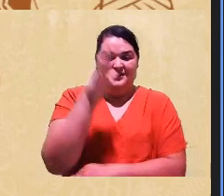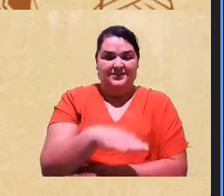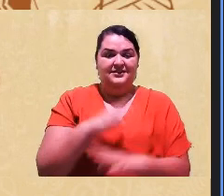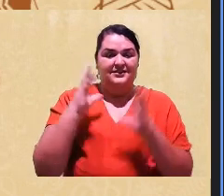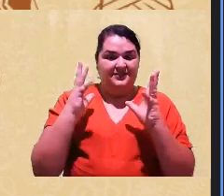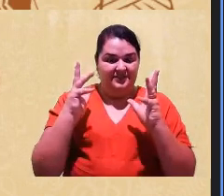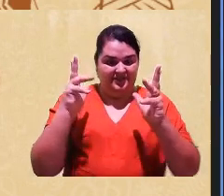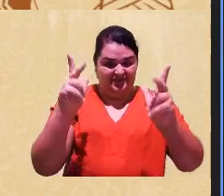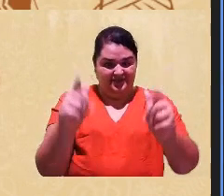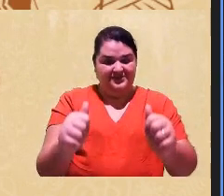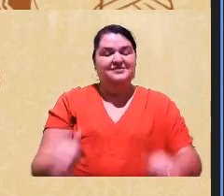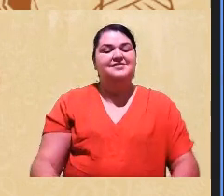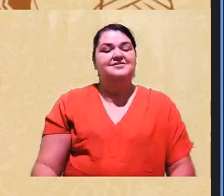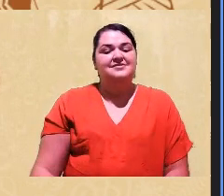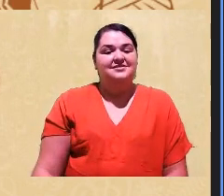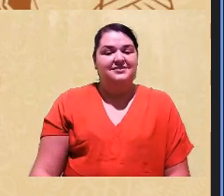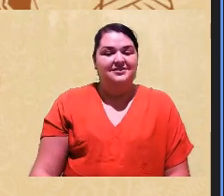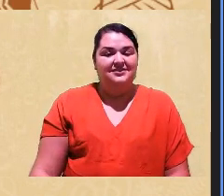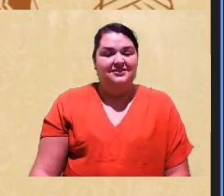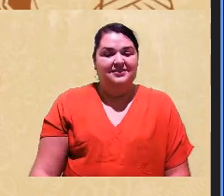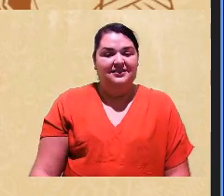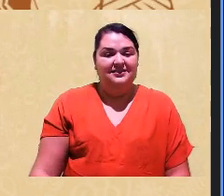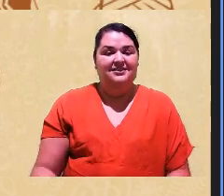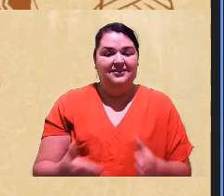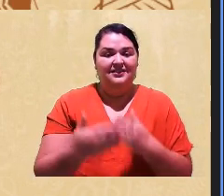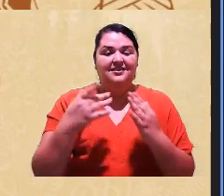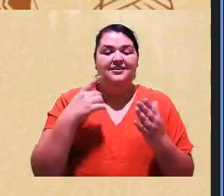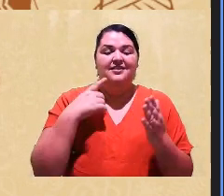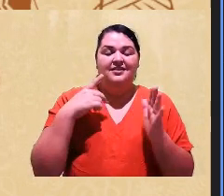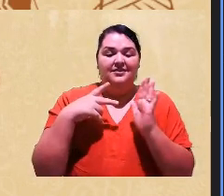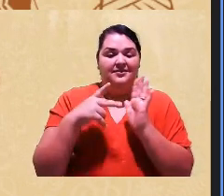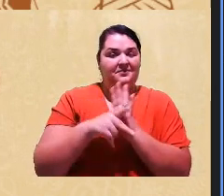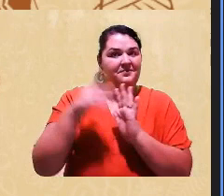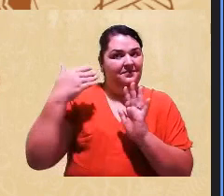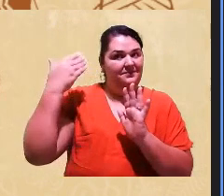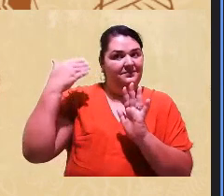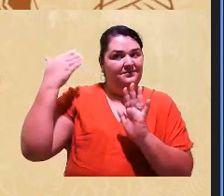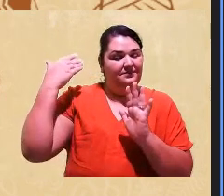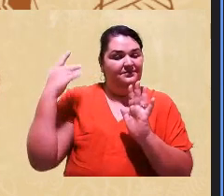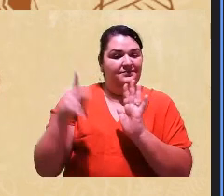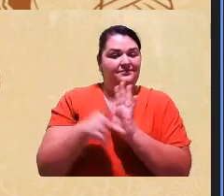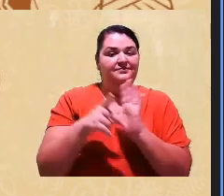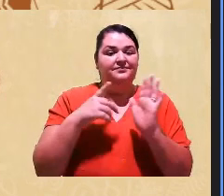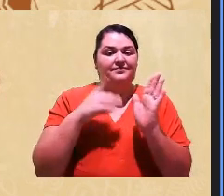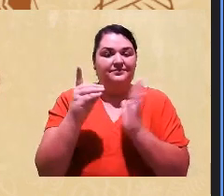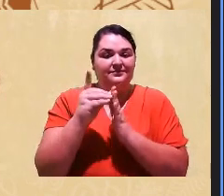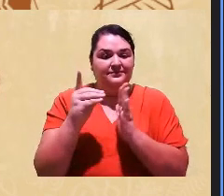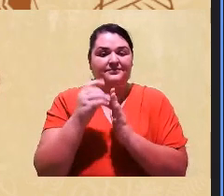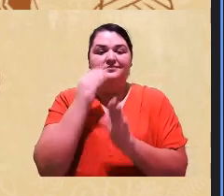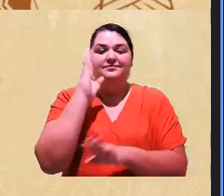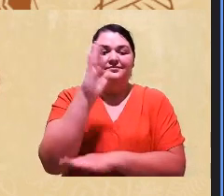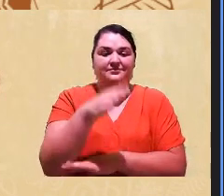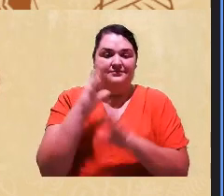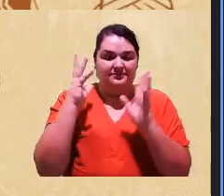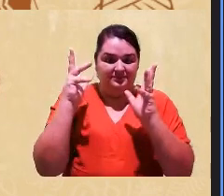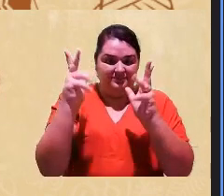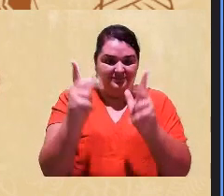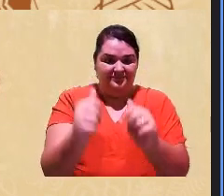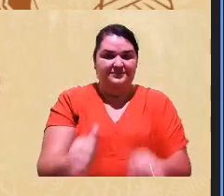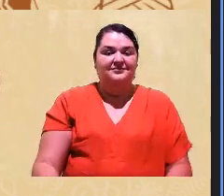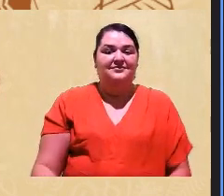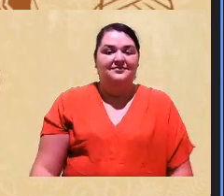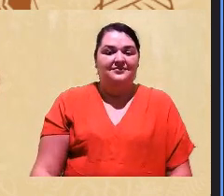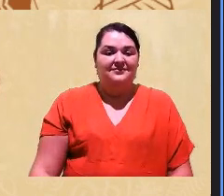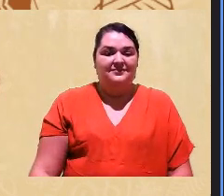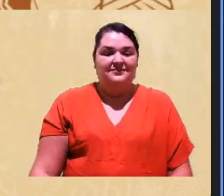todas e todes. Pedi licença aos meus ancestrais. Cangri, Caia, Pri, boa tarde, Zumbu, Kua, para vocês. Eu fui muito bem